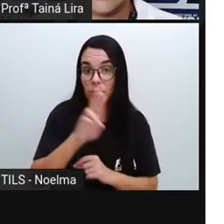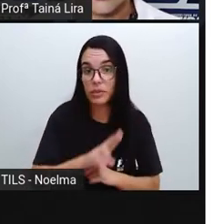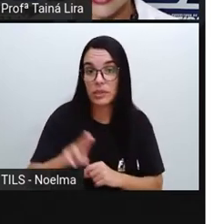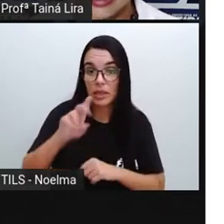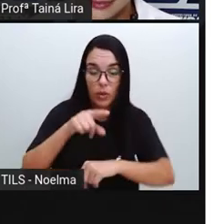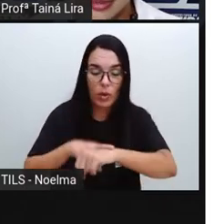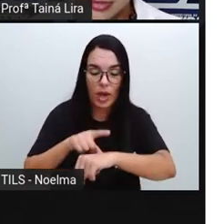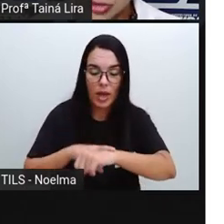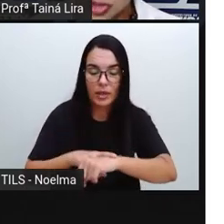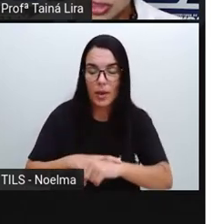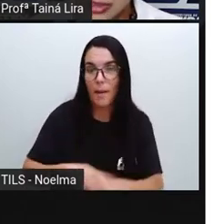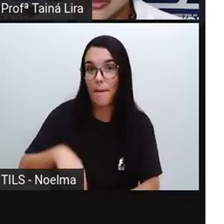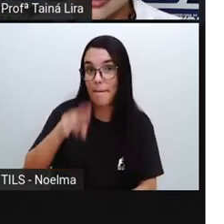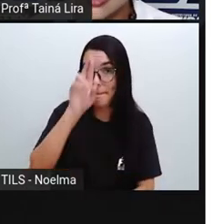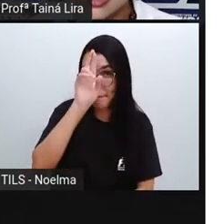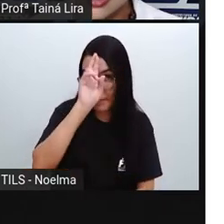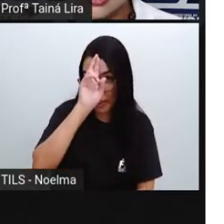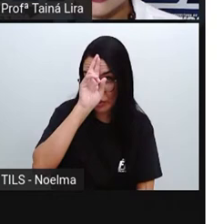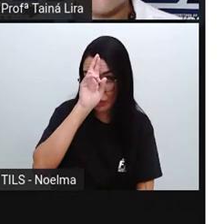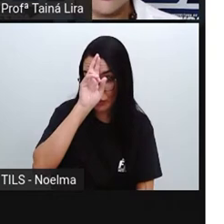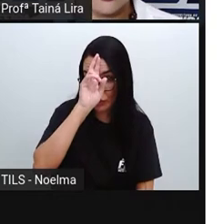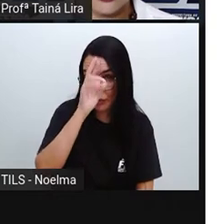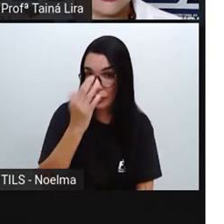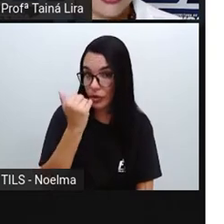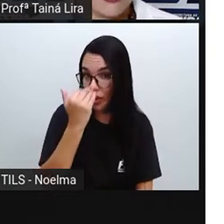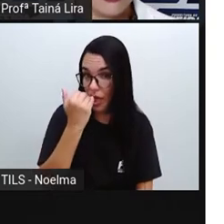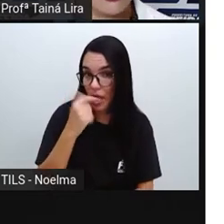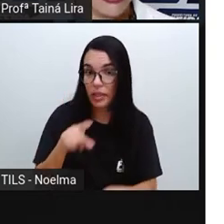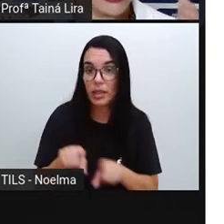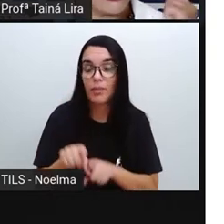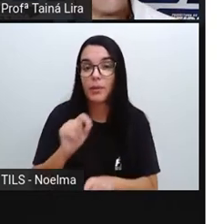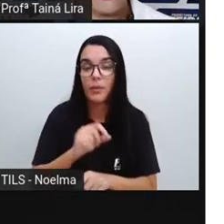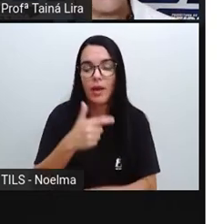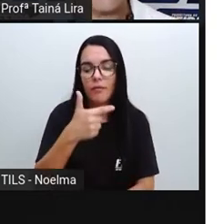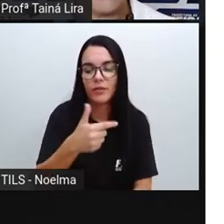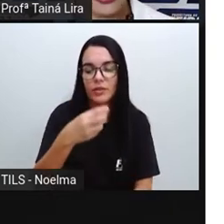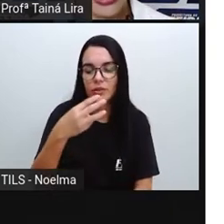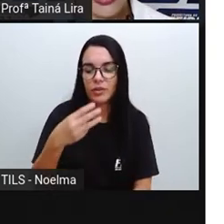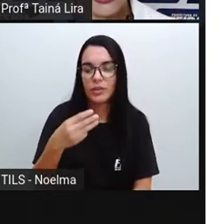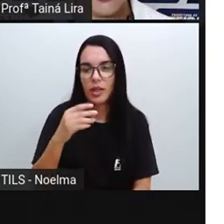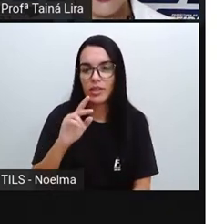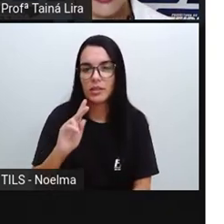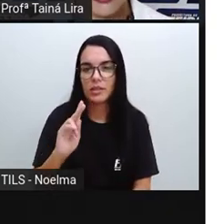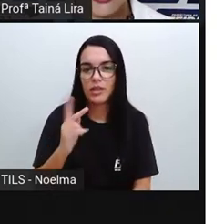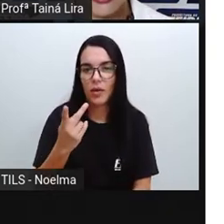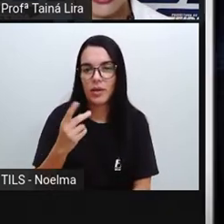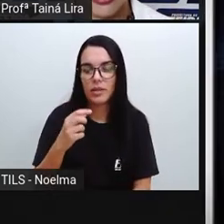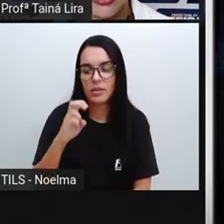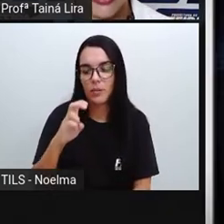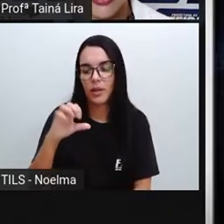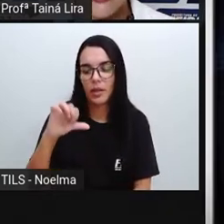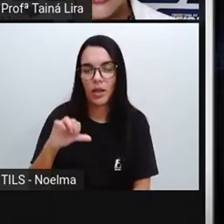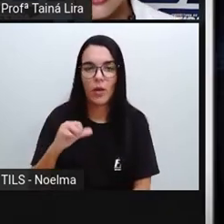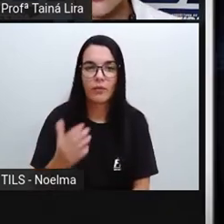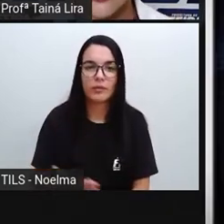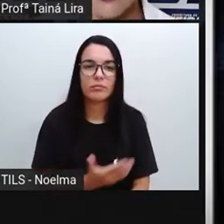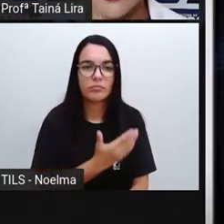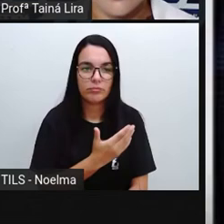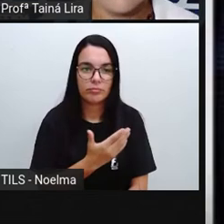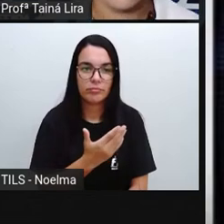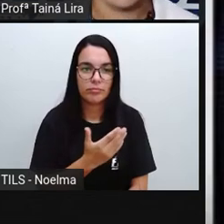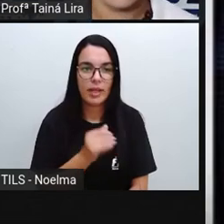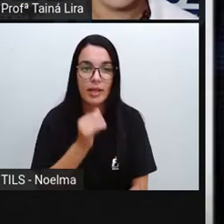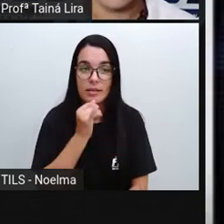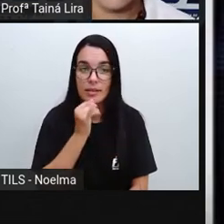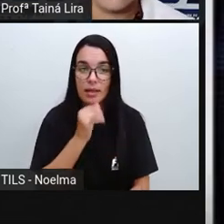entre meio-dia e 23h59. E não, a prova vai mostrar aqui para vocês agora, tá? Então,